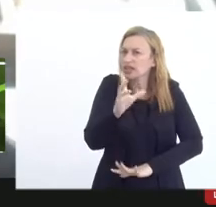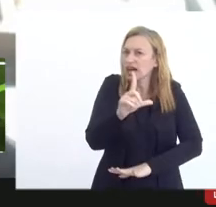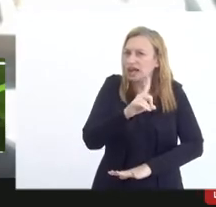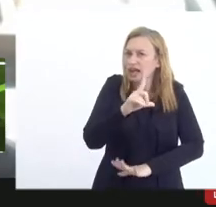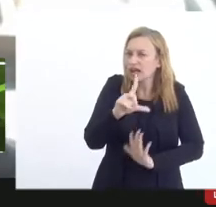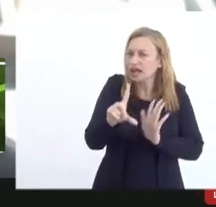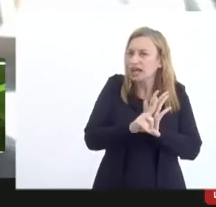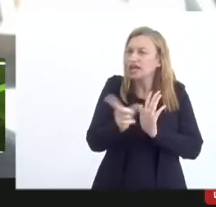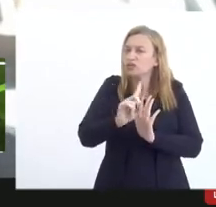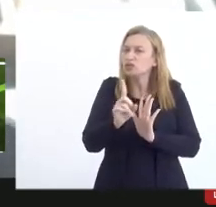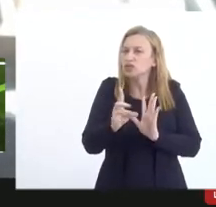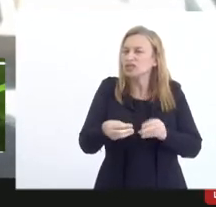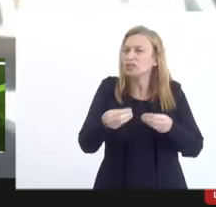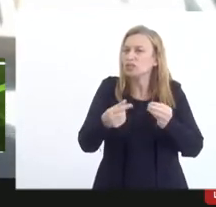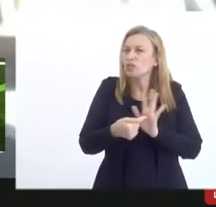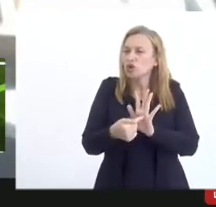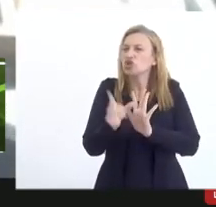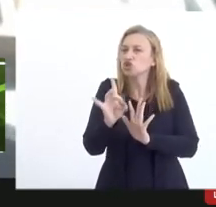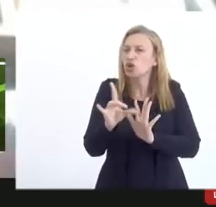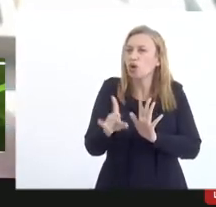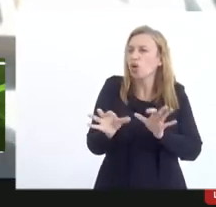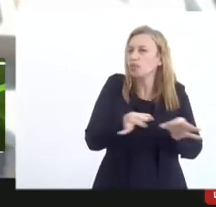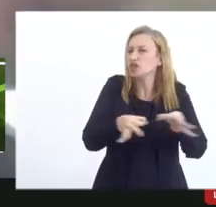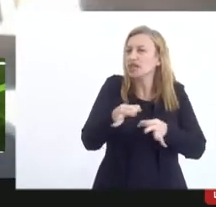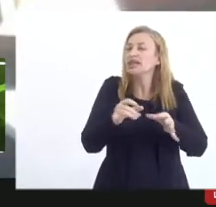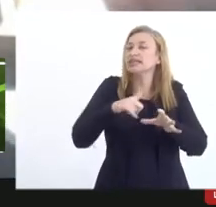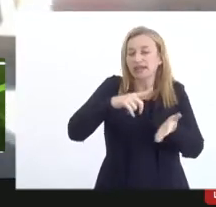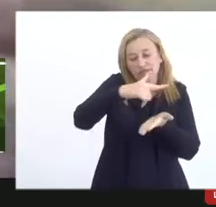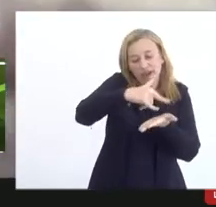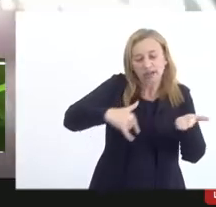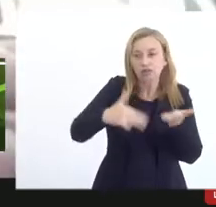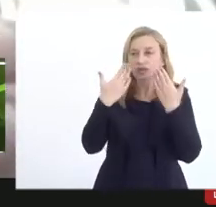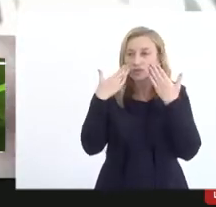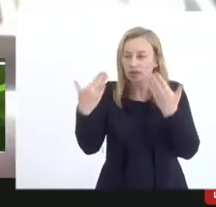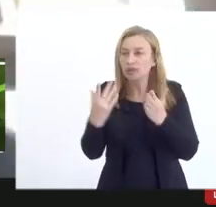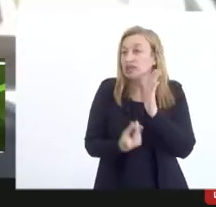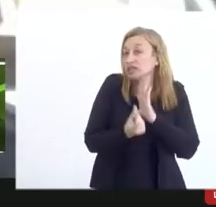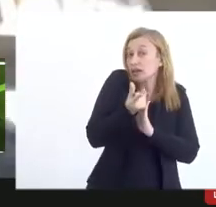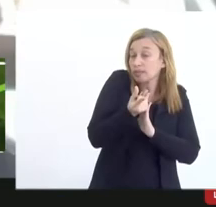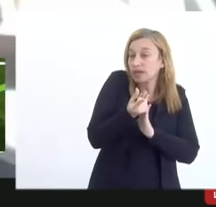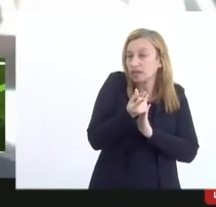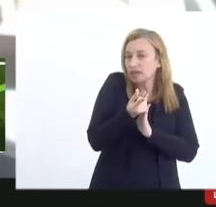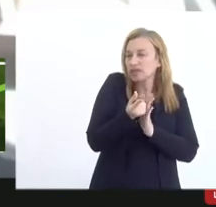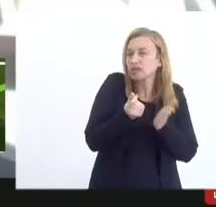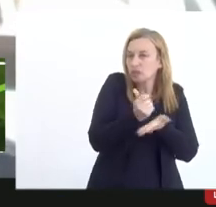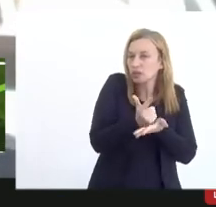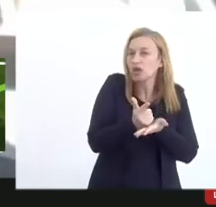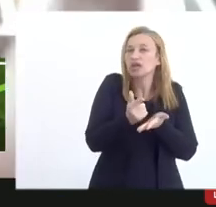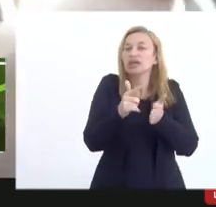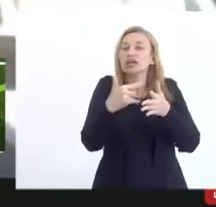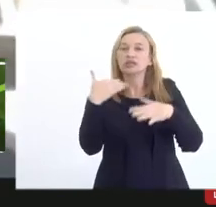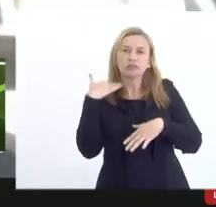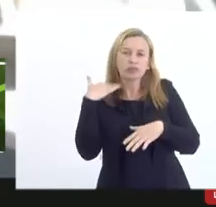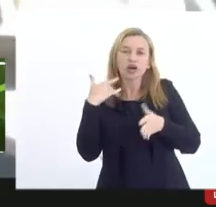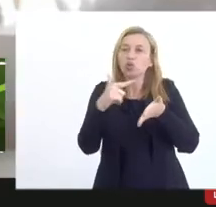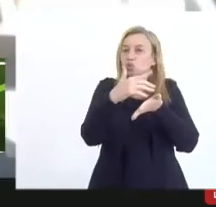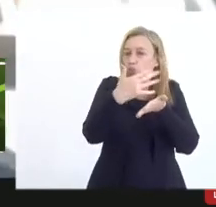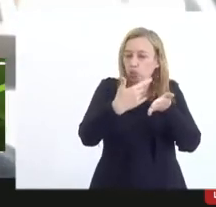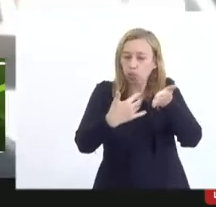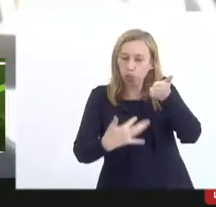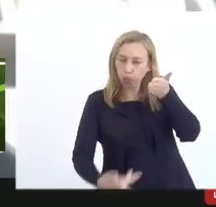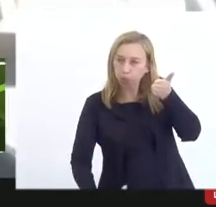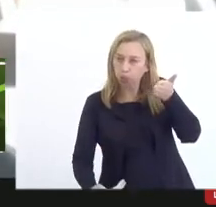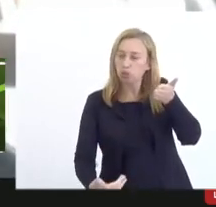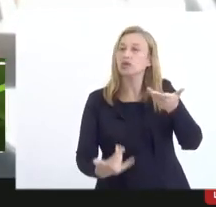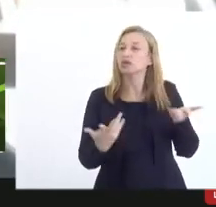apenas o objeto tem uma série de documentos que você apresenta orçamento com executado status bancários você ainda apresenta isso para a SEC